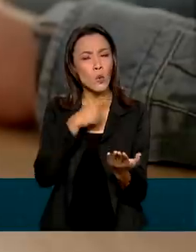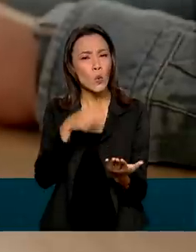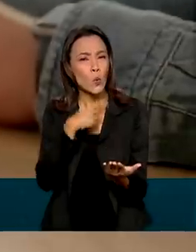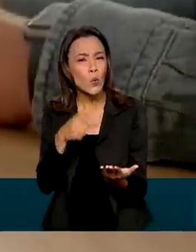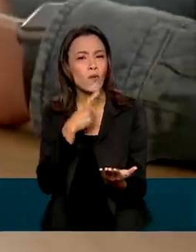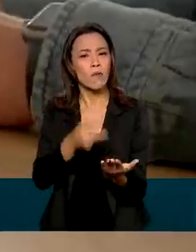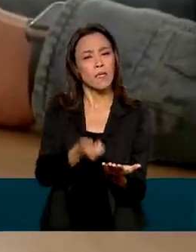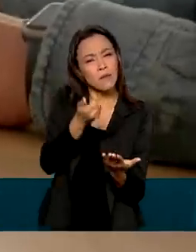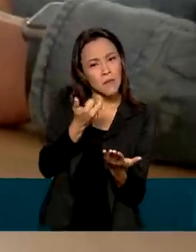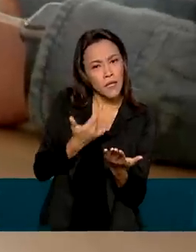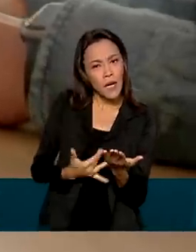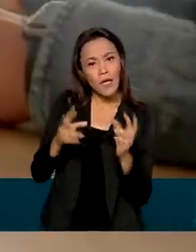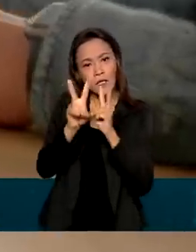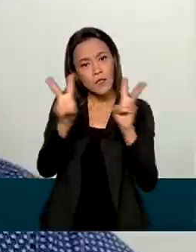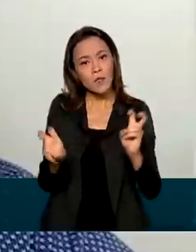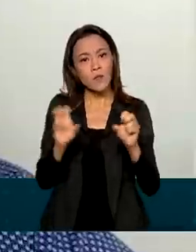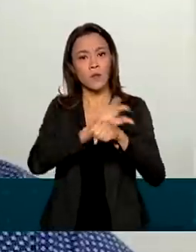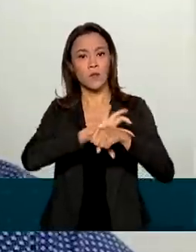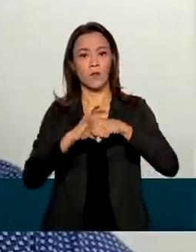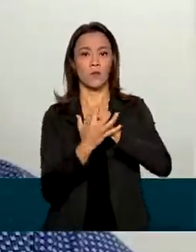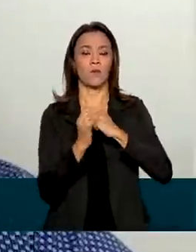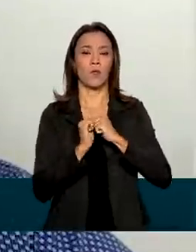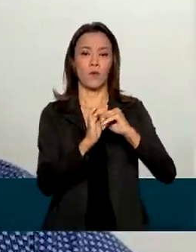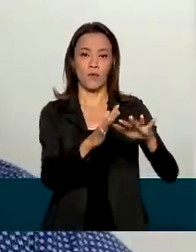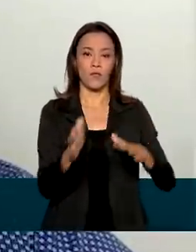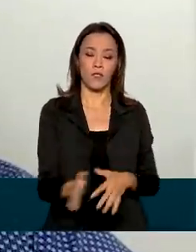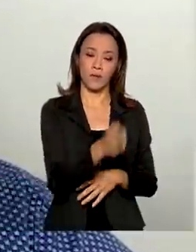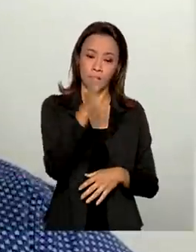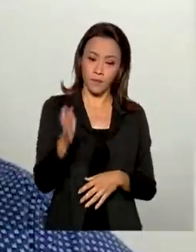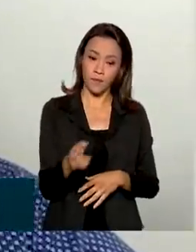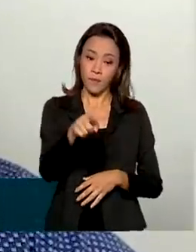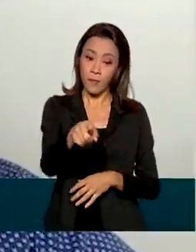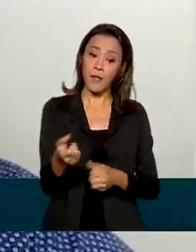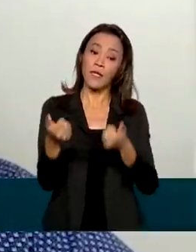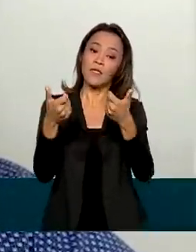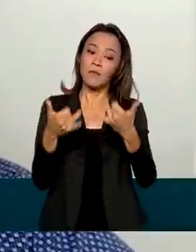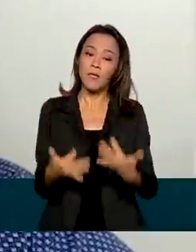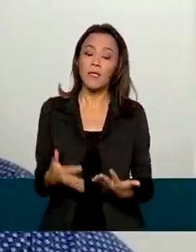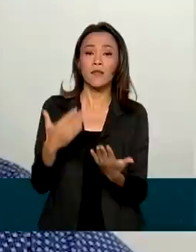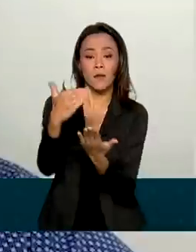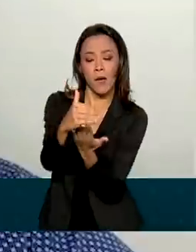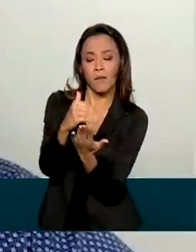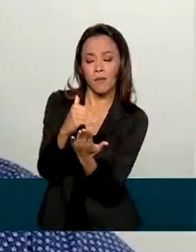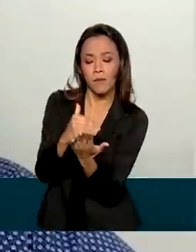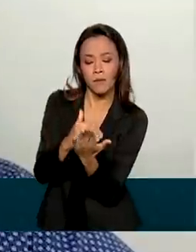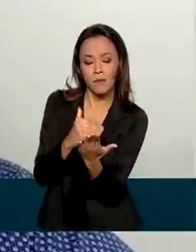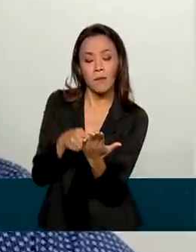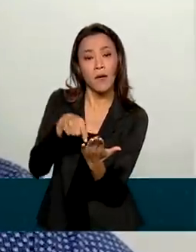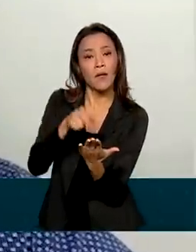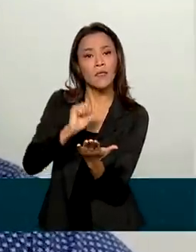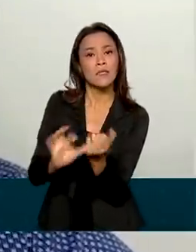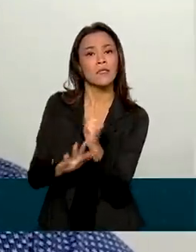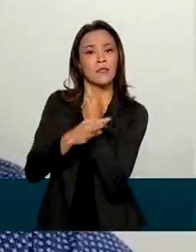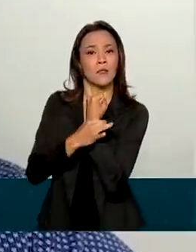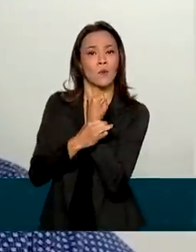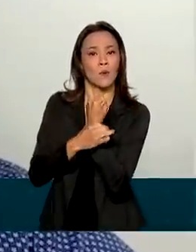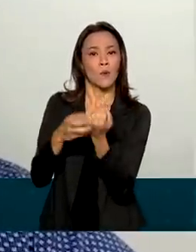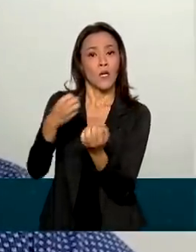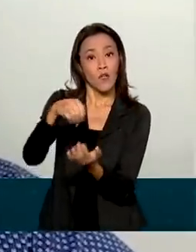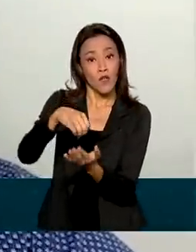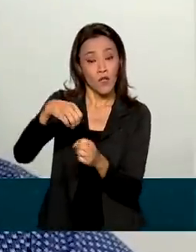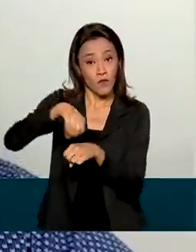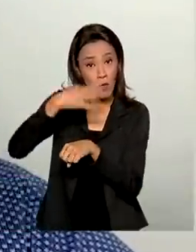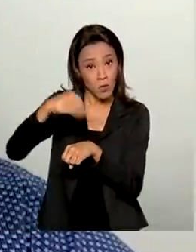dúvidas sobre a Covid-19. O chatbot, ele traz informações seguras, alimentadas de